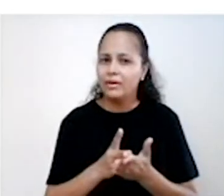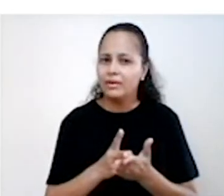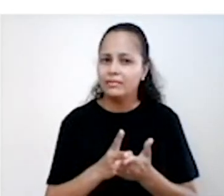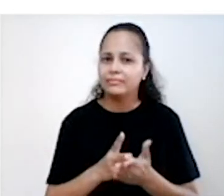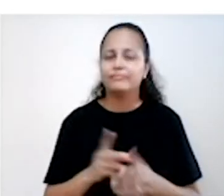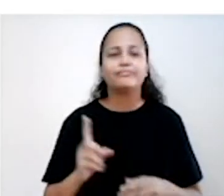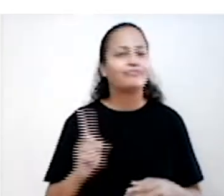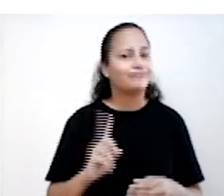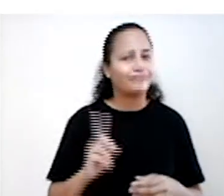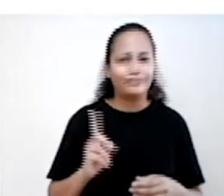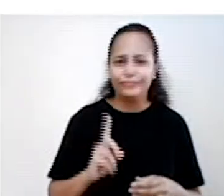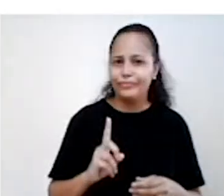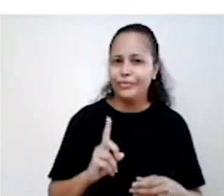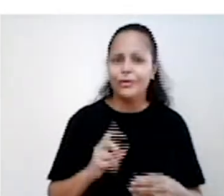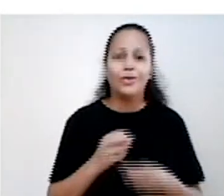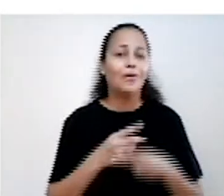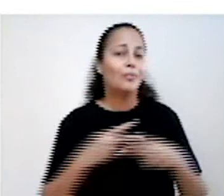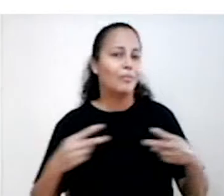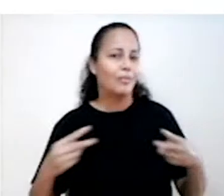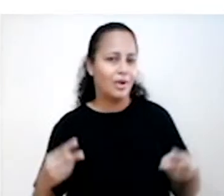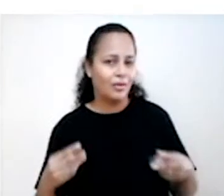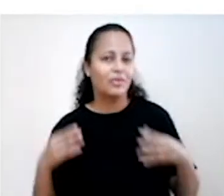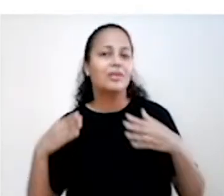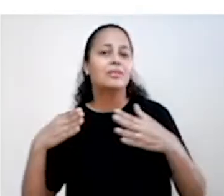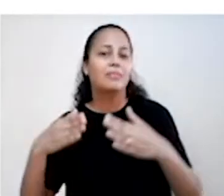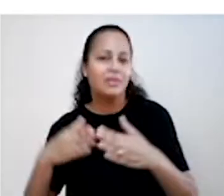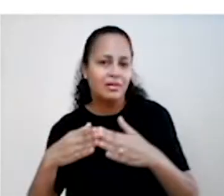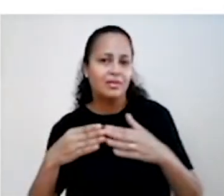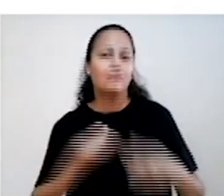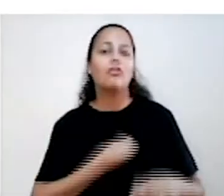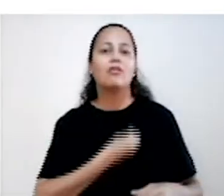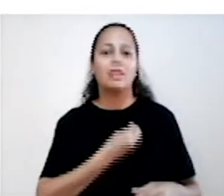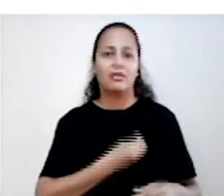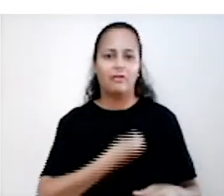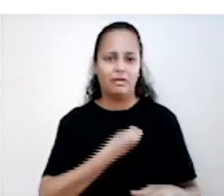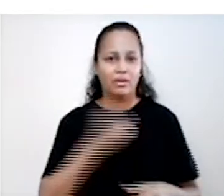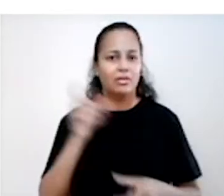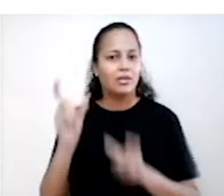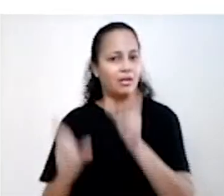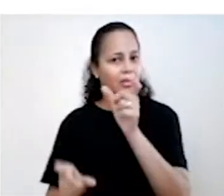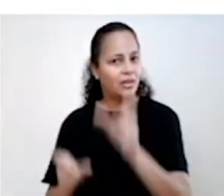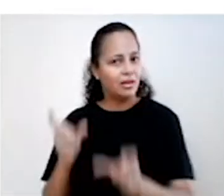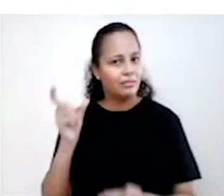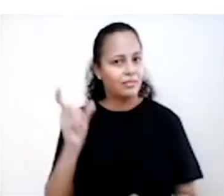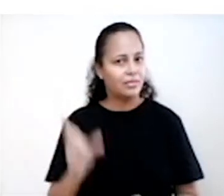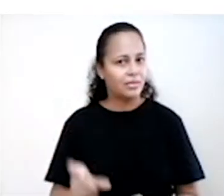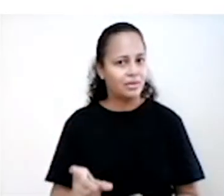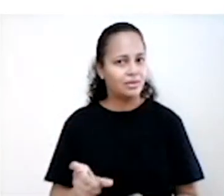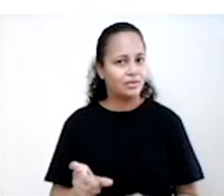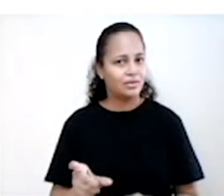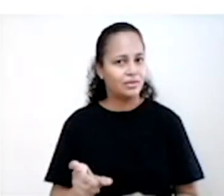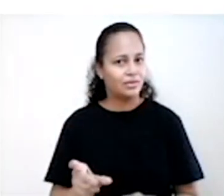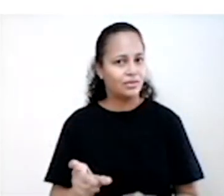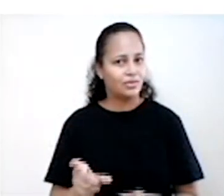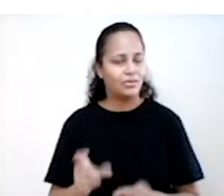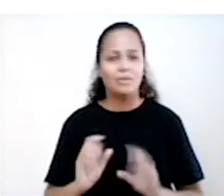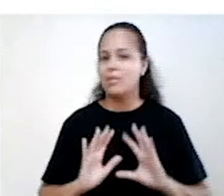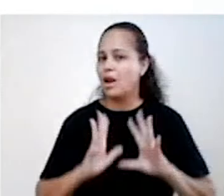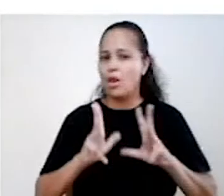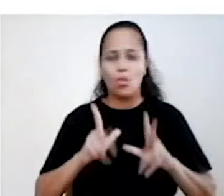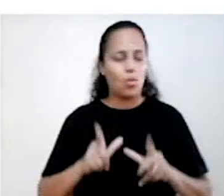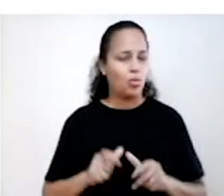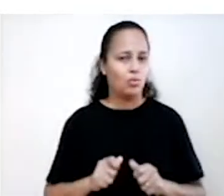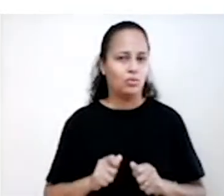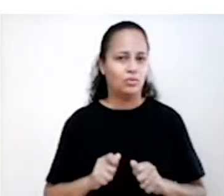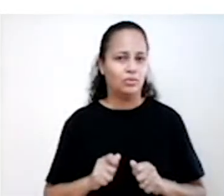não corresponde àquela situação específica da vida do indivíduo ou quando ela já está generalizada para todas as